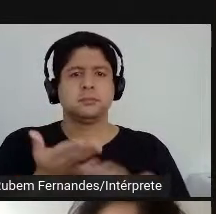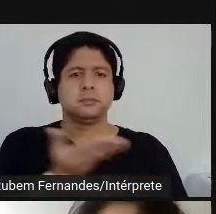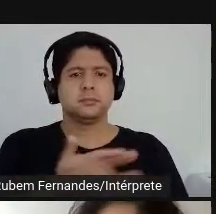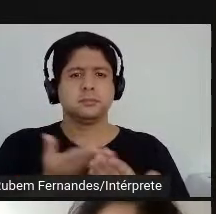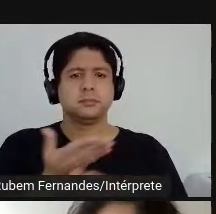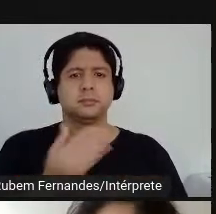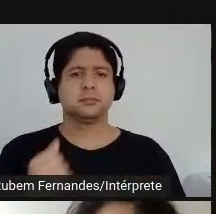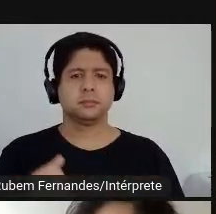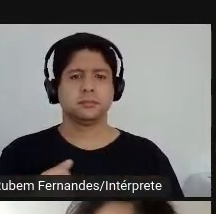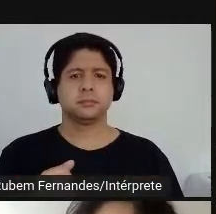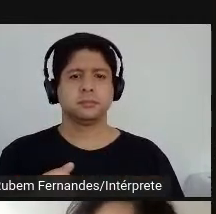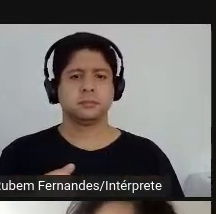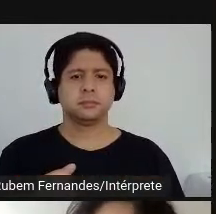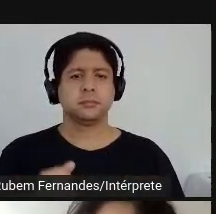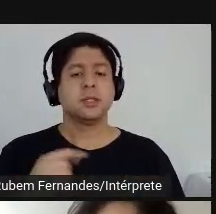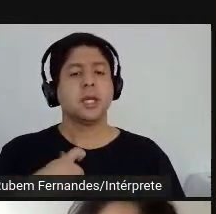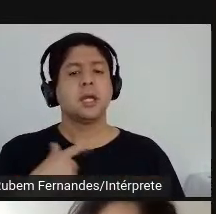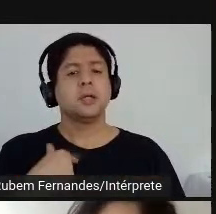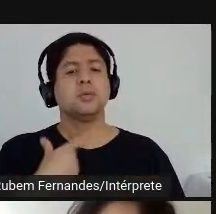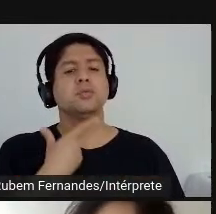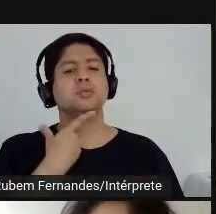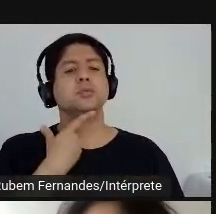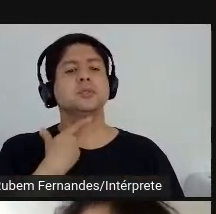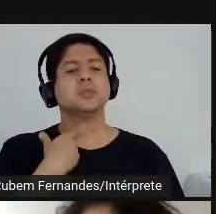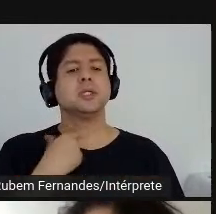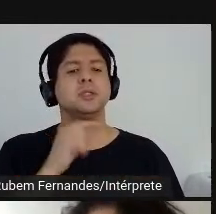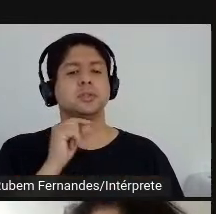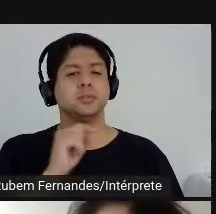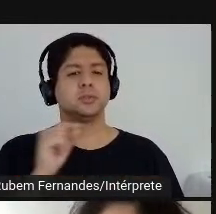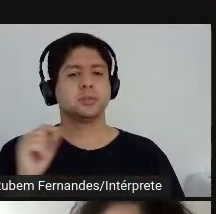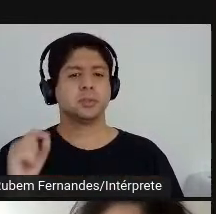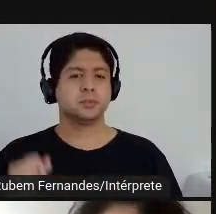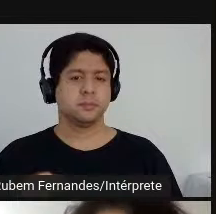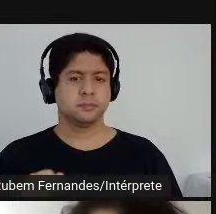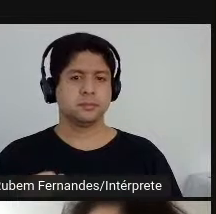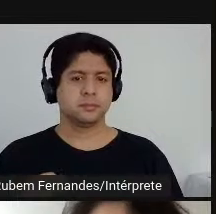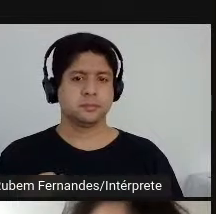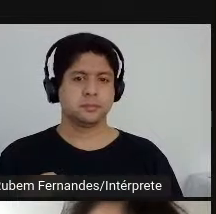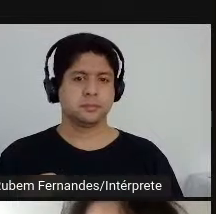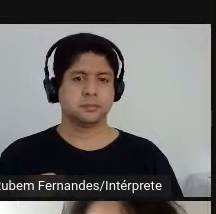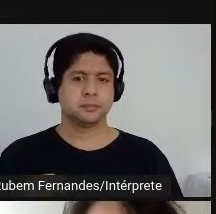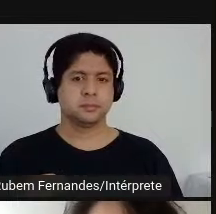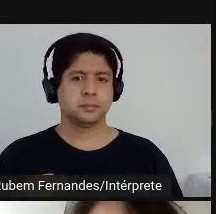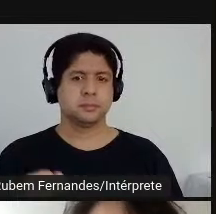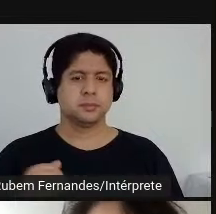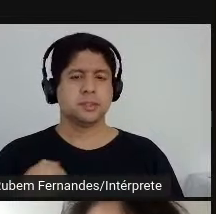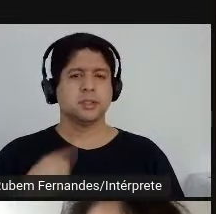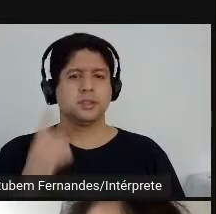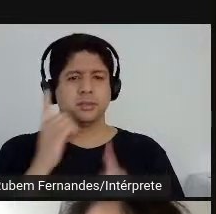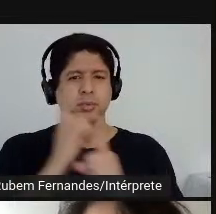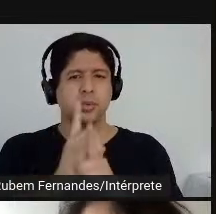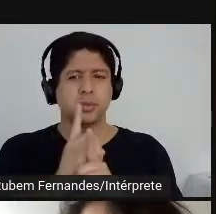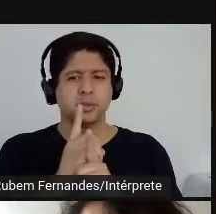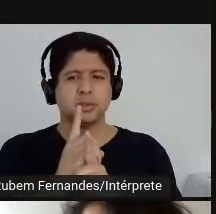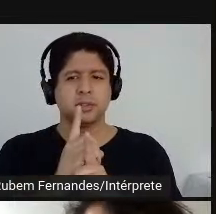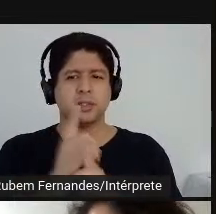E eu acho que era um desejo, né? Eu, como eu estava falando, acho que o estado de encontro talvez seja